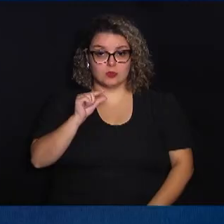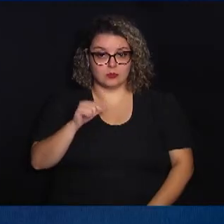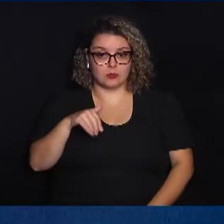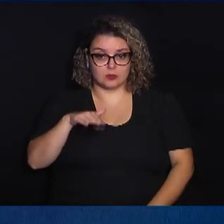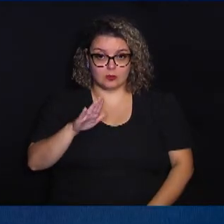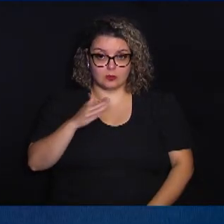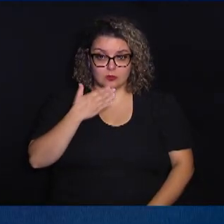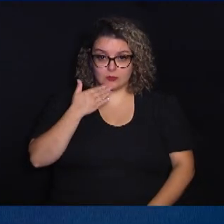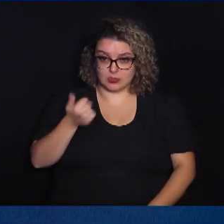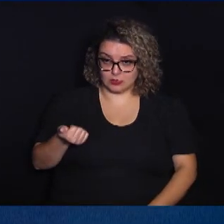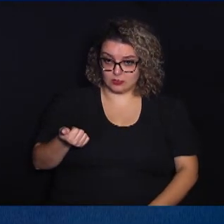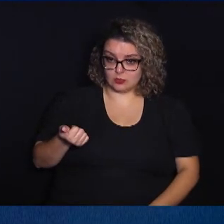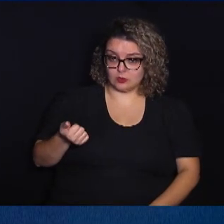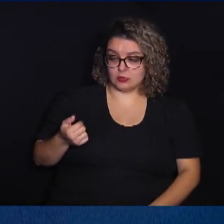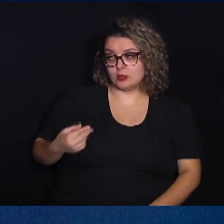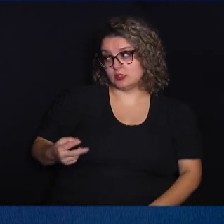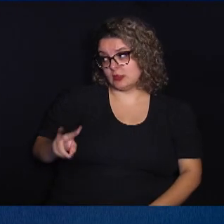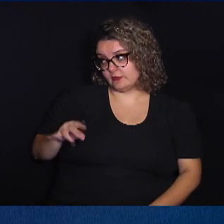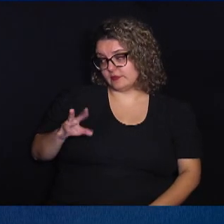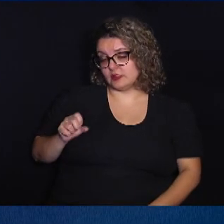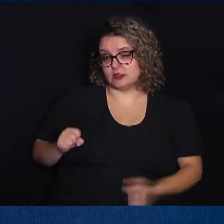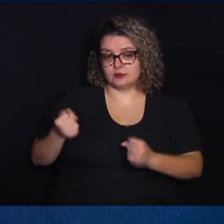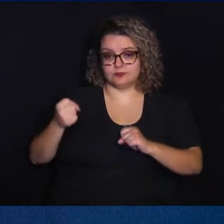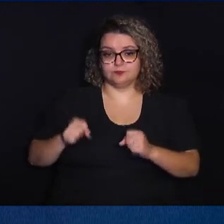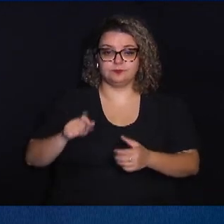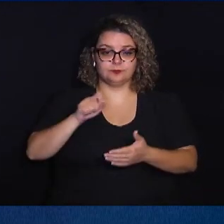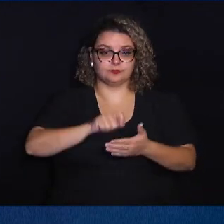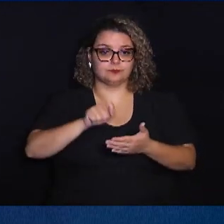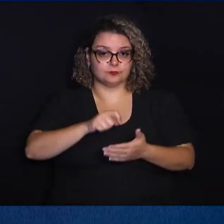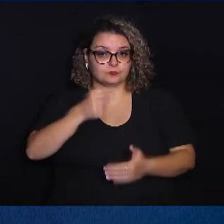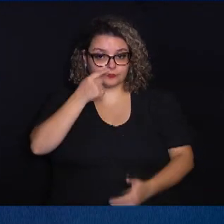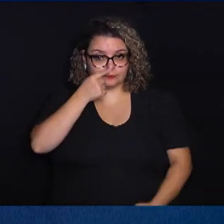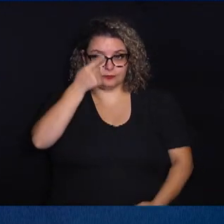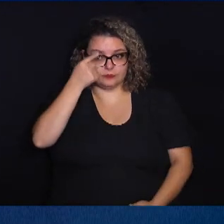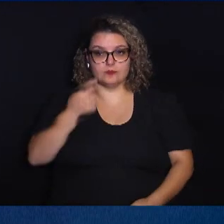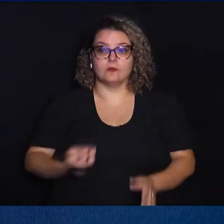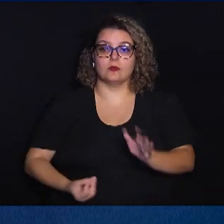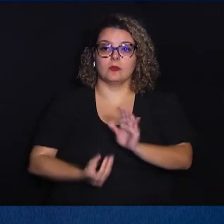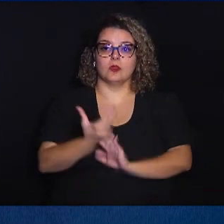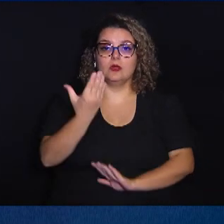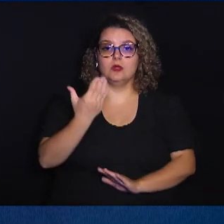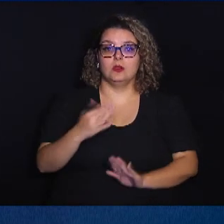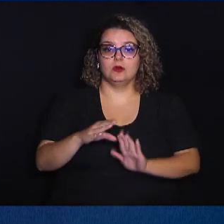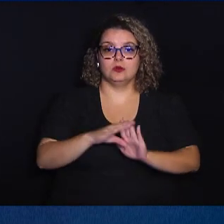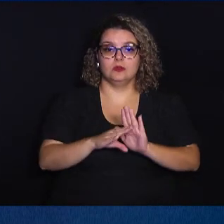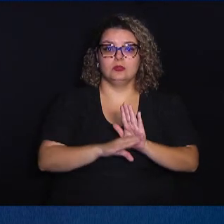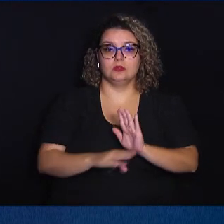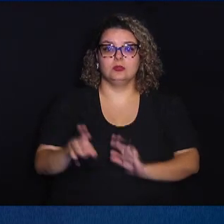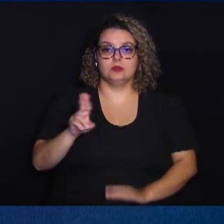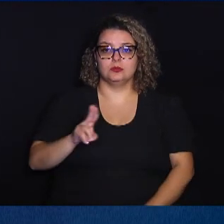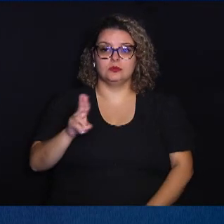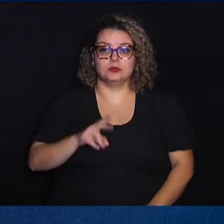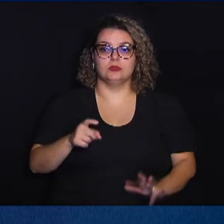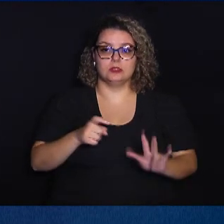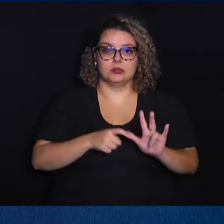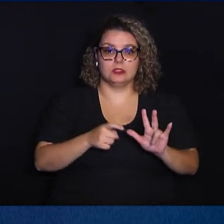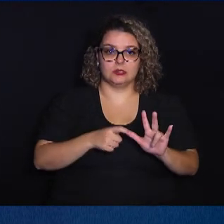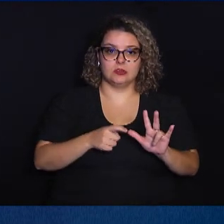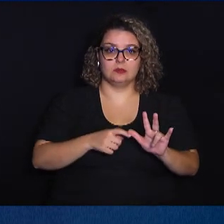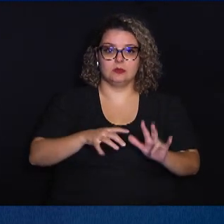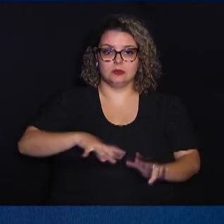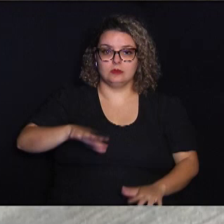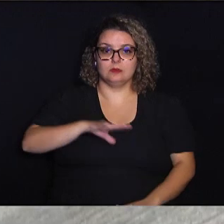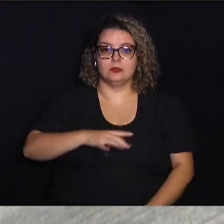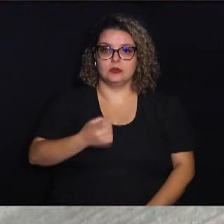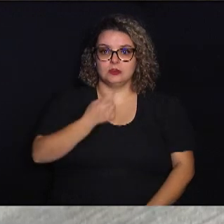melhor a Vila Industrial. Foi o de autoria da vereadora Paola Miguel, que institui o programa de uso da cannabis medicinal no